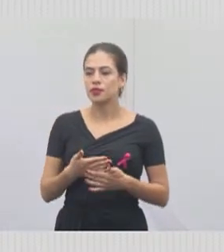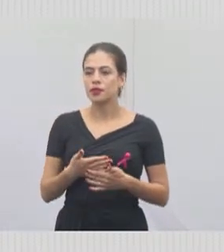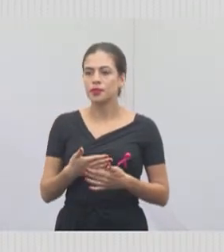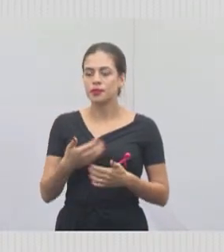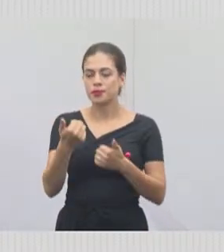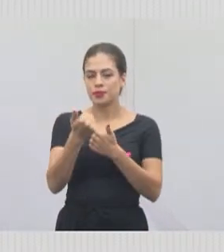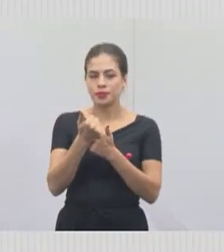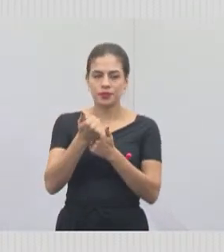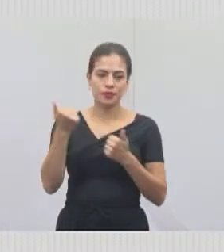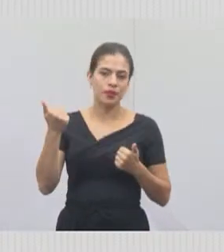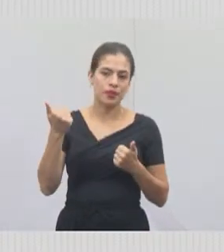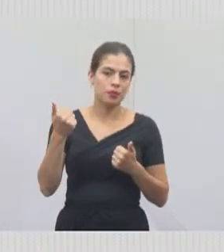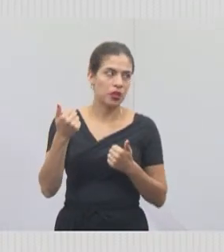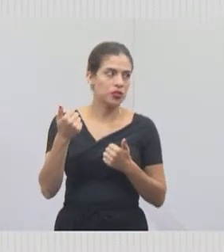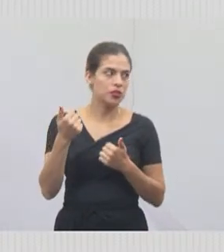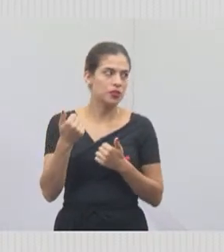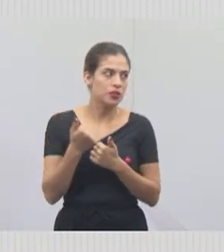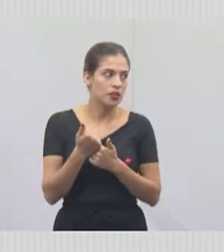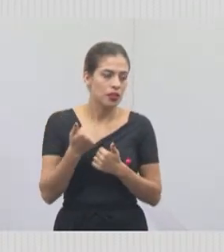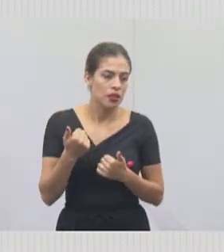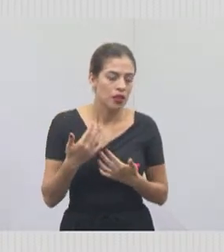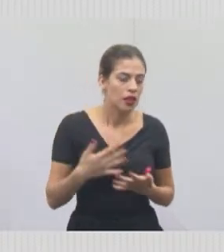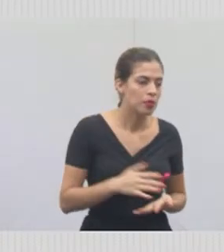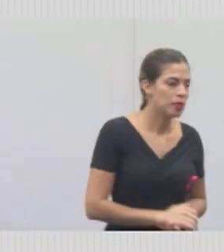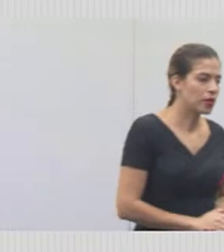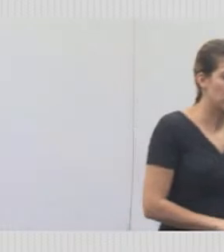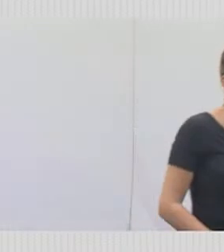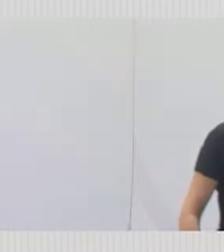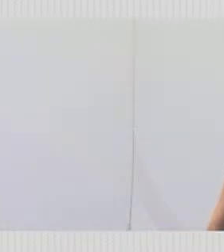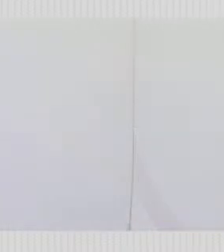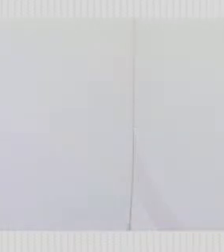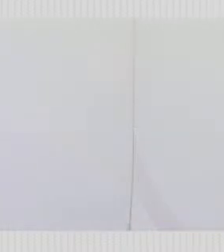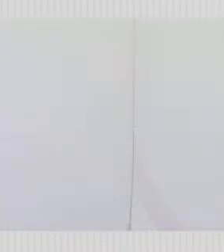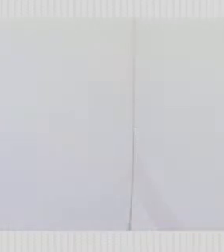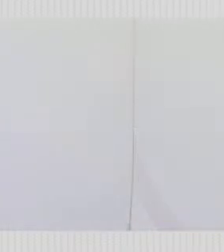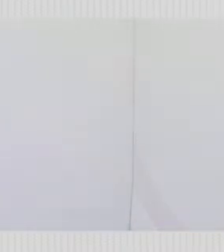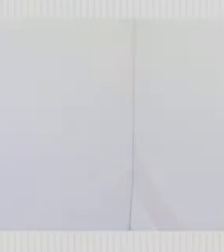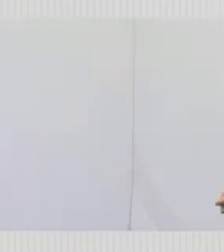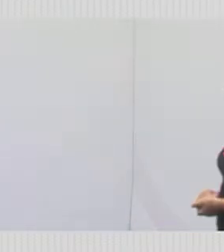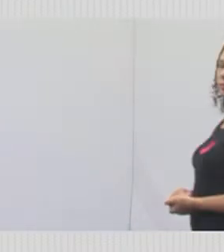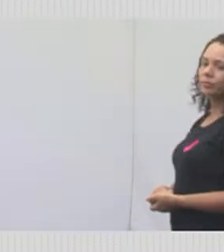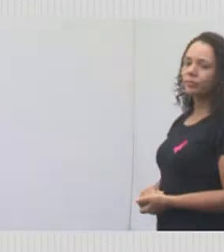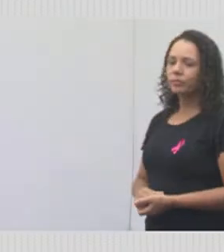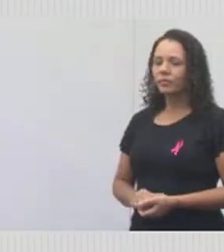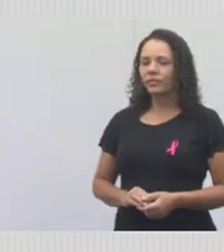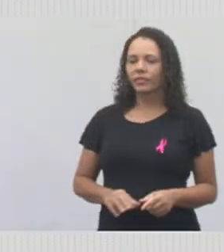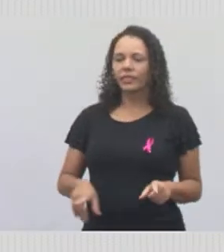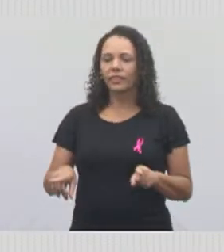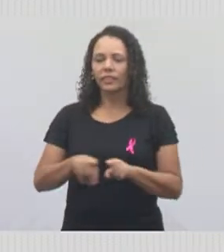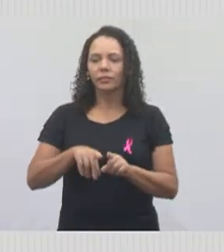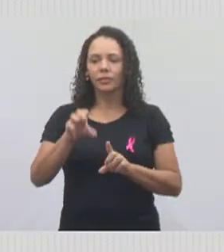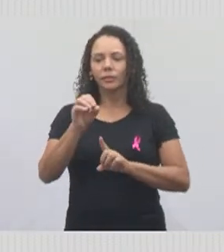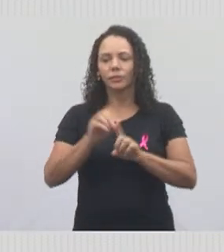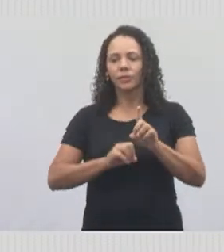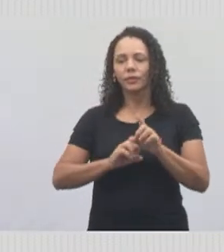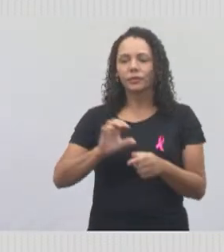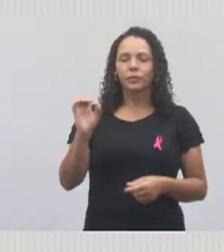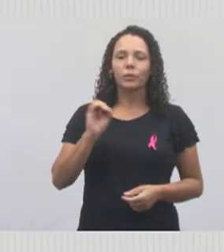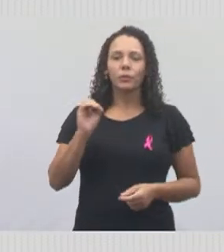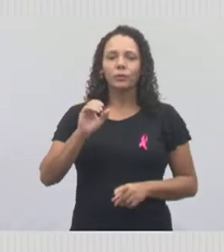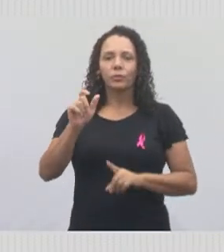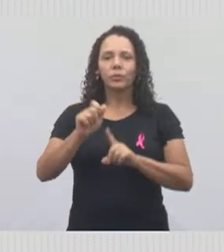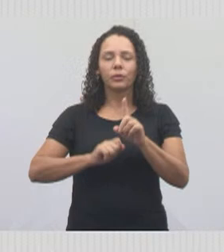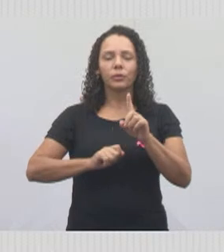Bom, nós estamos aqui no mês de outubro, que é outubro rosa,